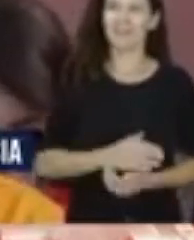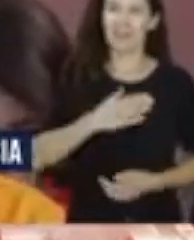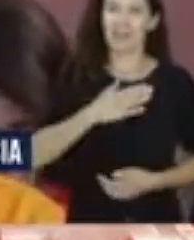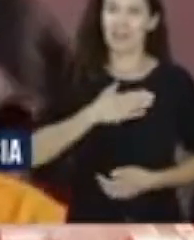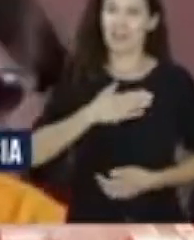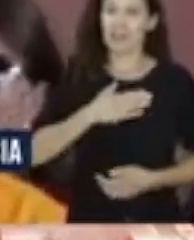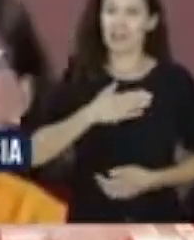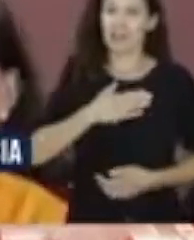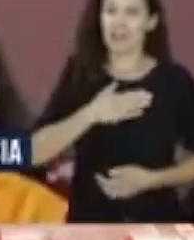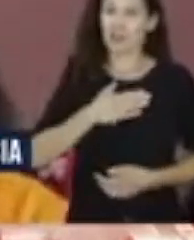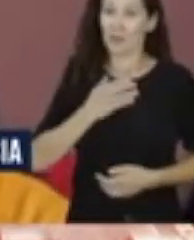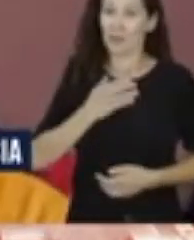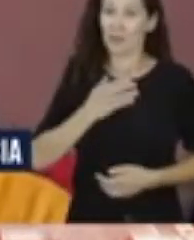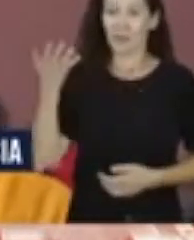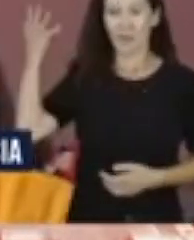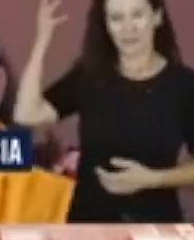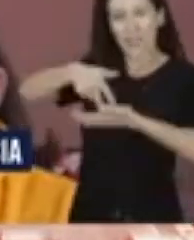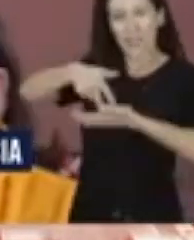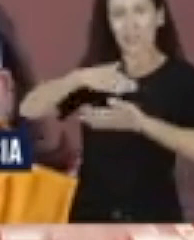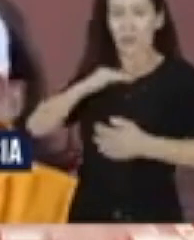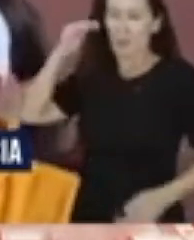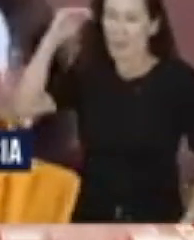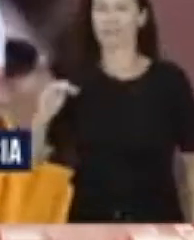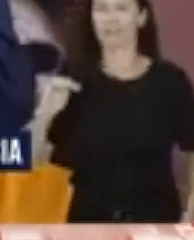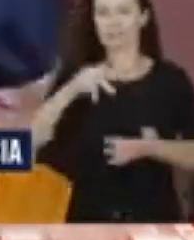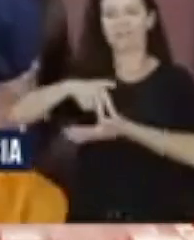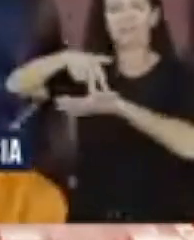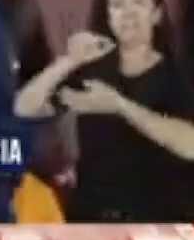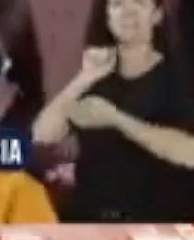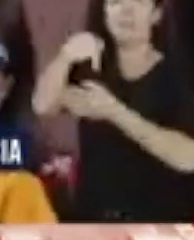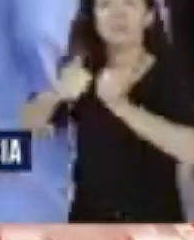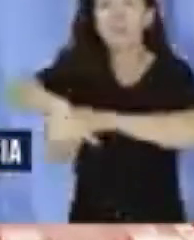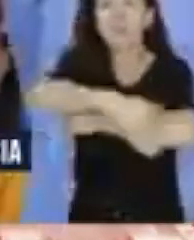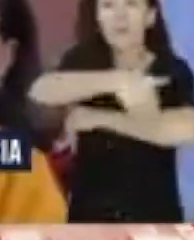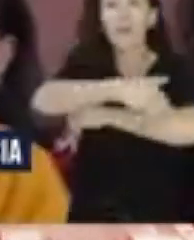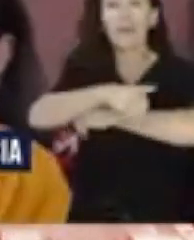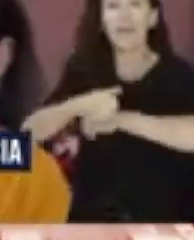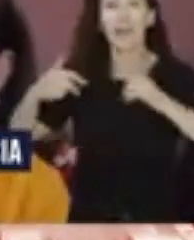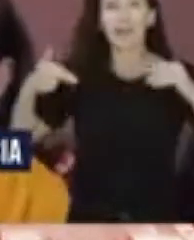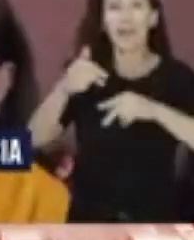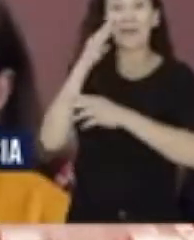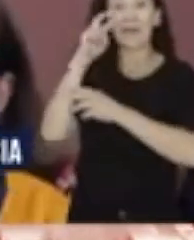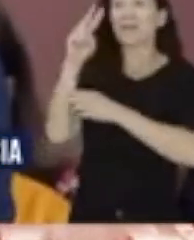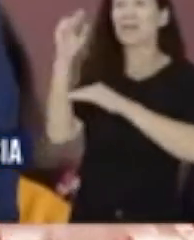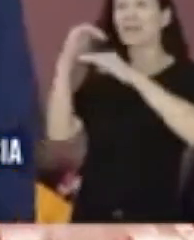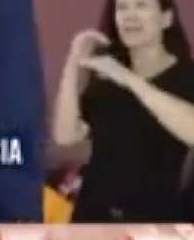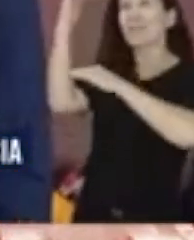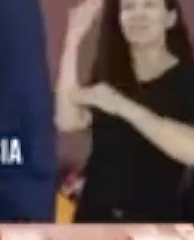afagando o seu vice. Então, de modo geral,